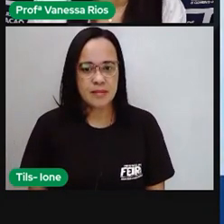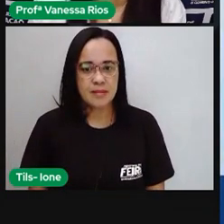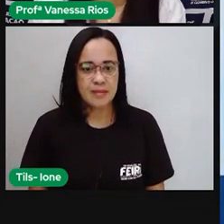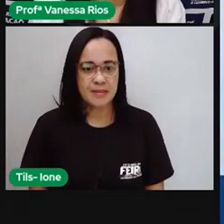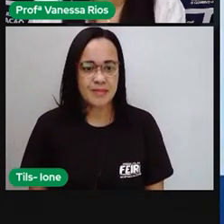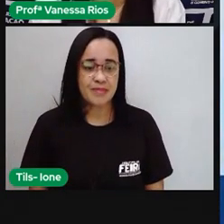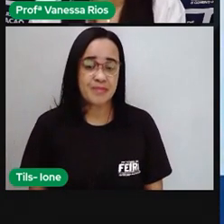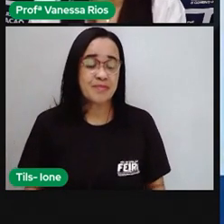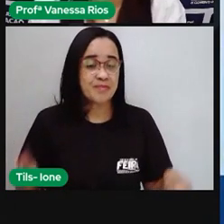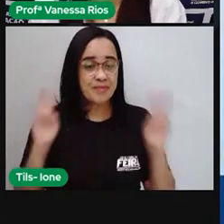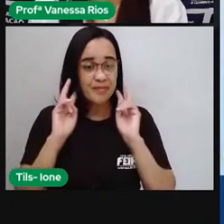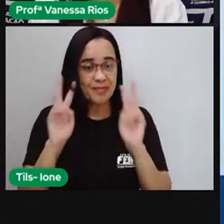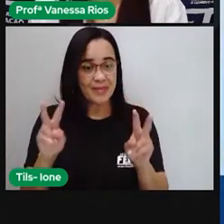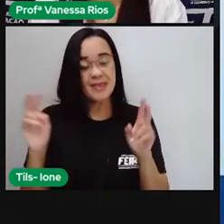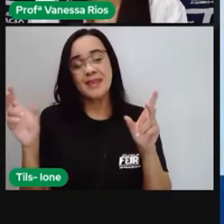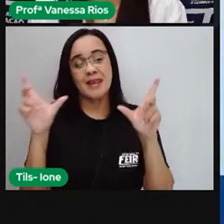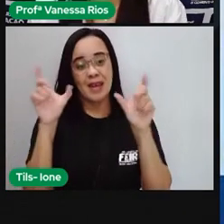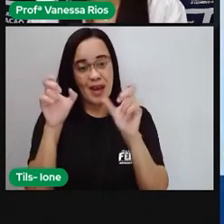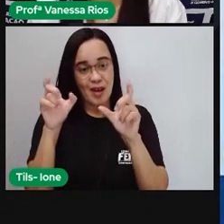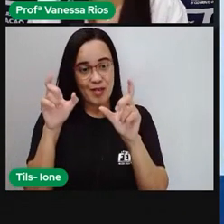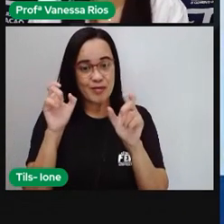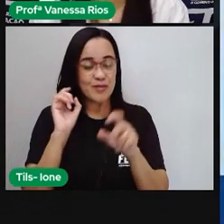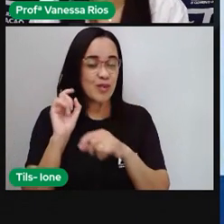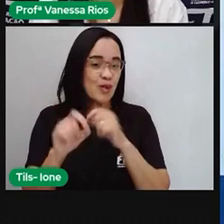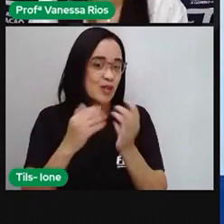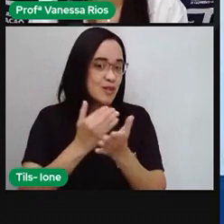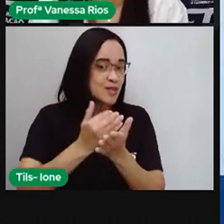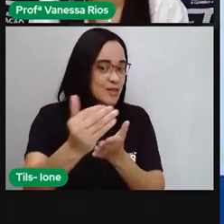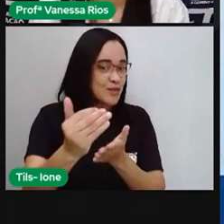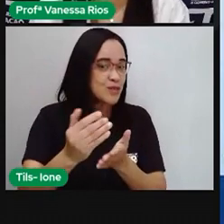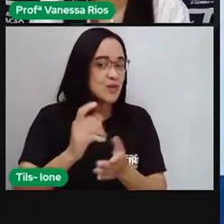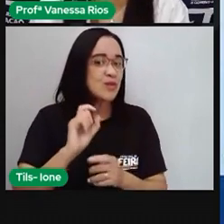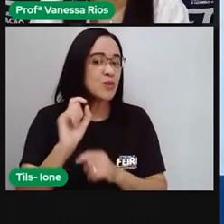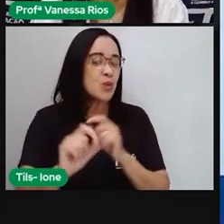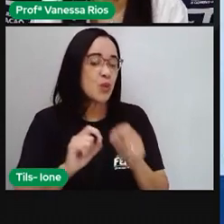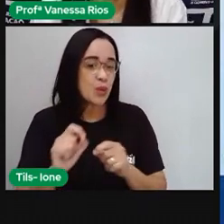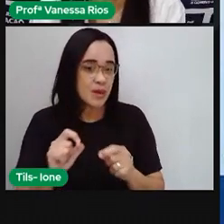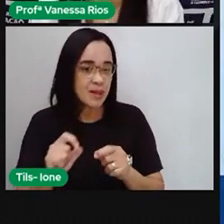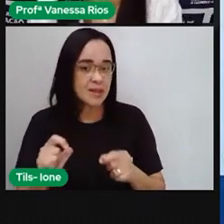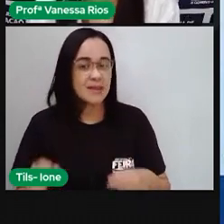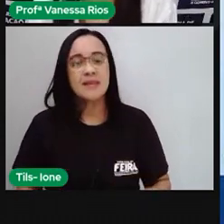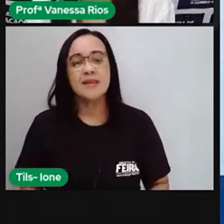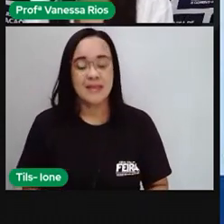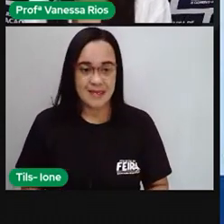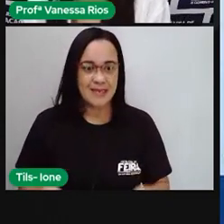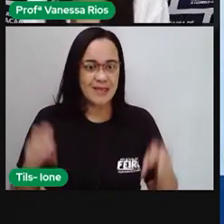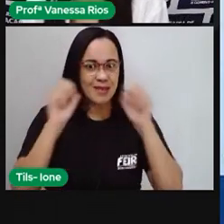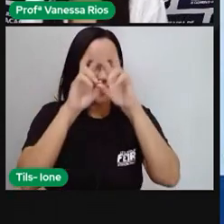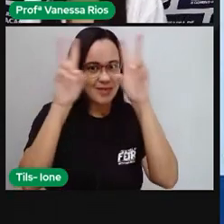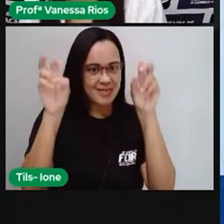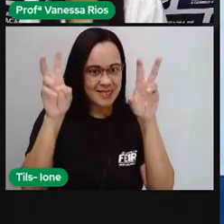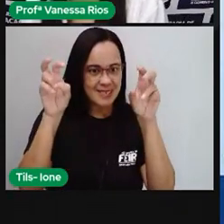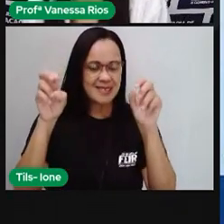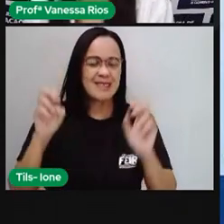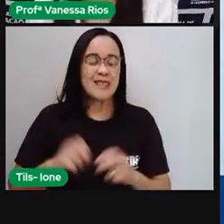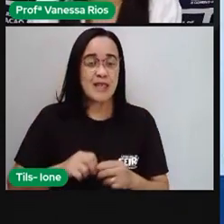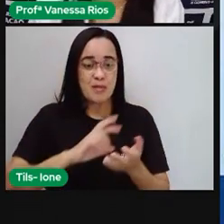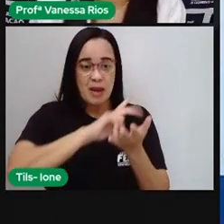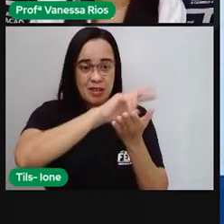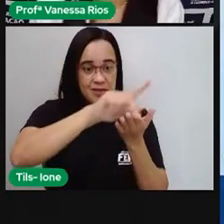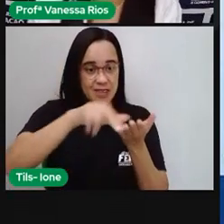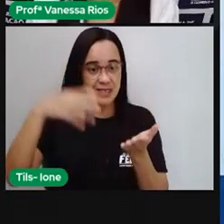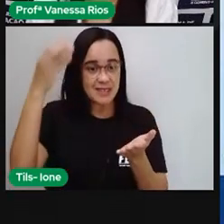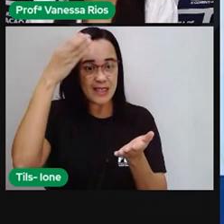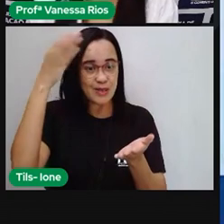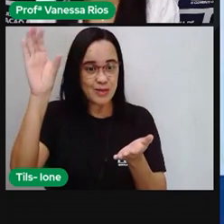E aí, pra falar, pra iniciar, não é? Esse assunto tão interessante que é a diversidade cultural, pra trás